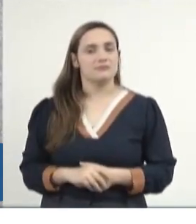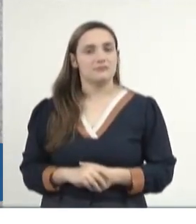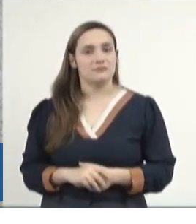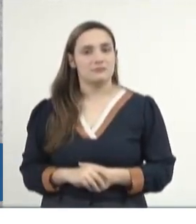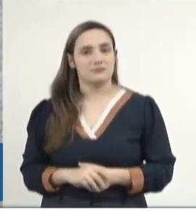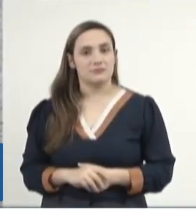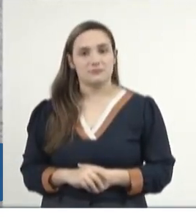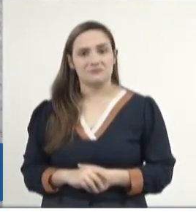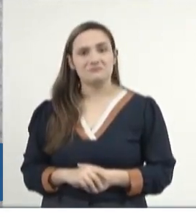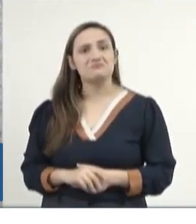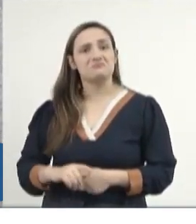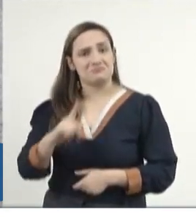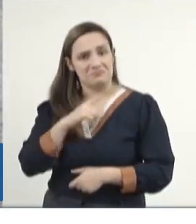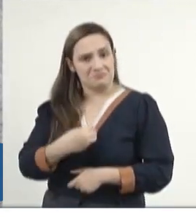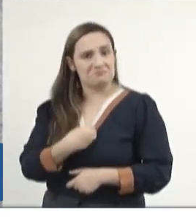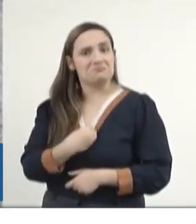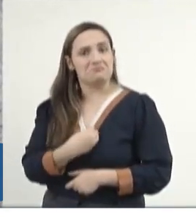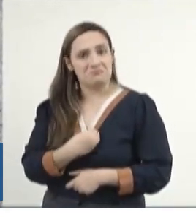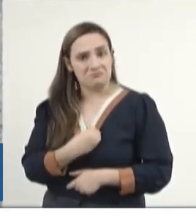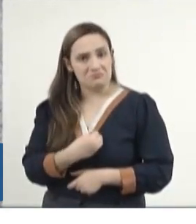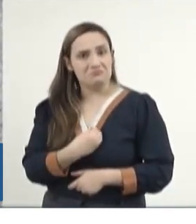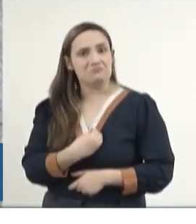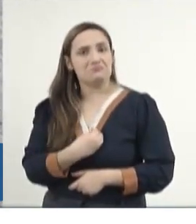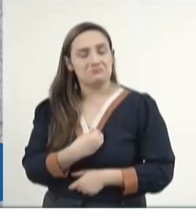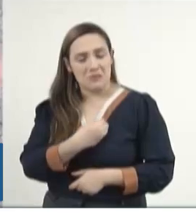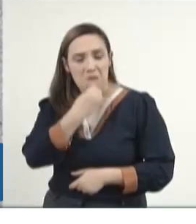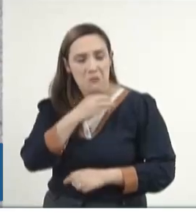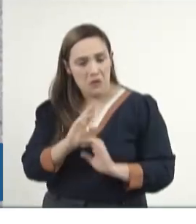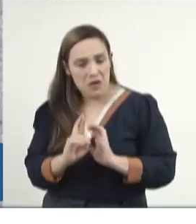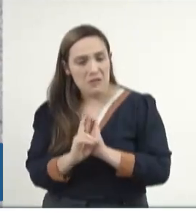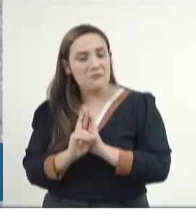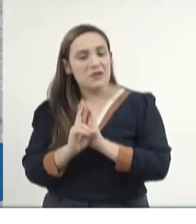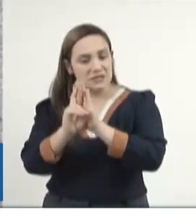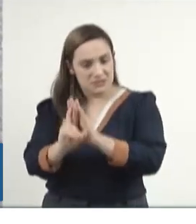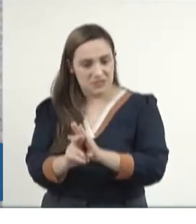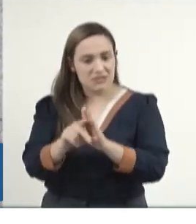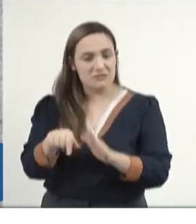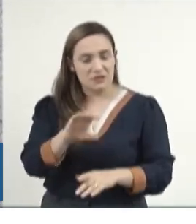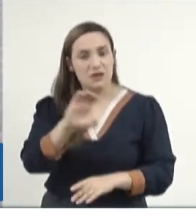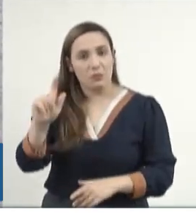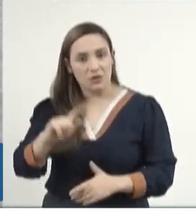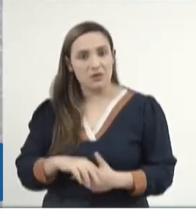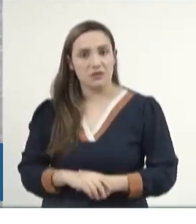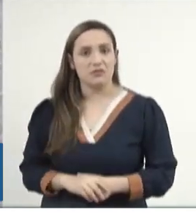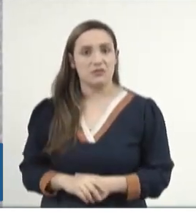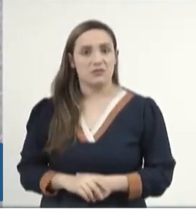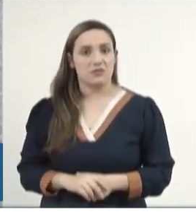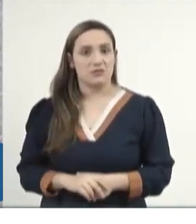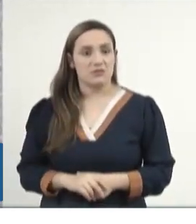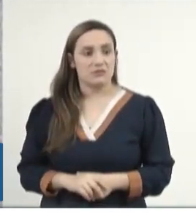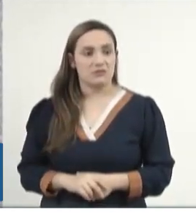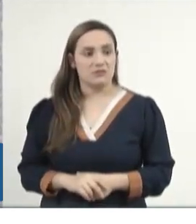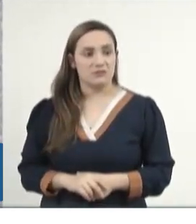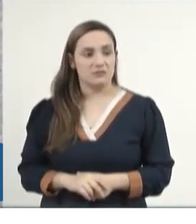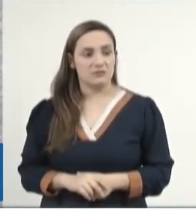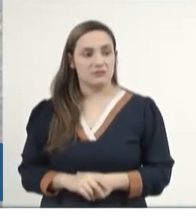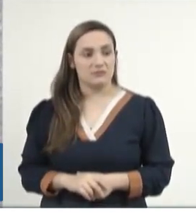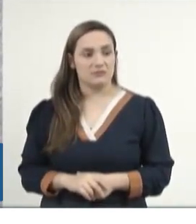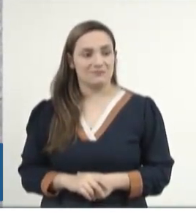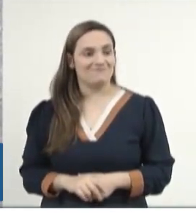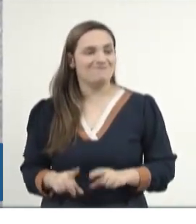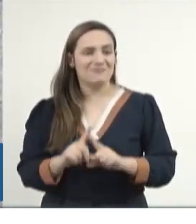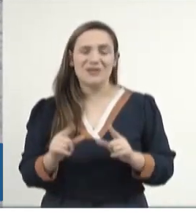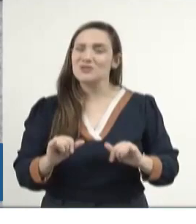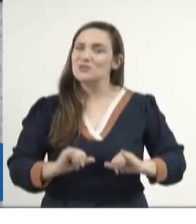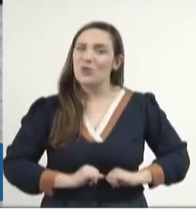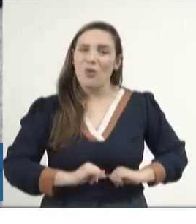super representativa dentro do cenário campograndense. E sofreu